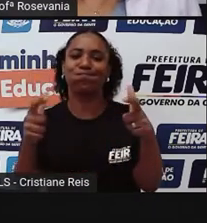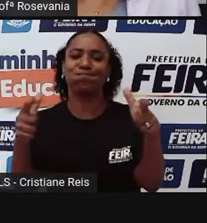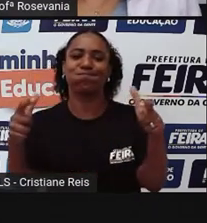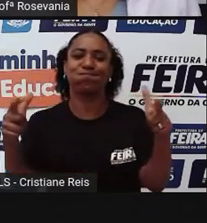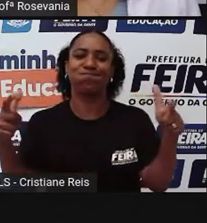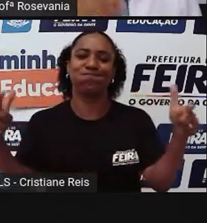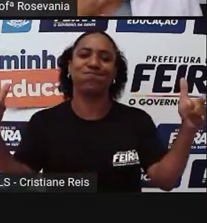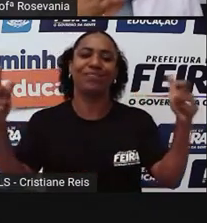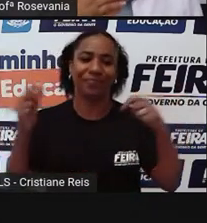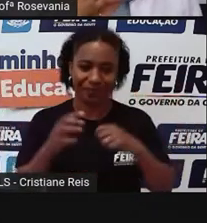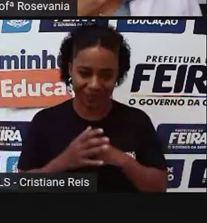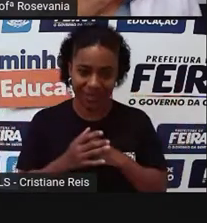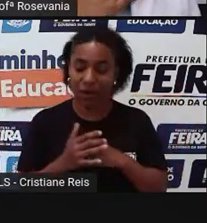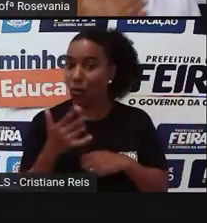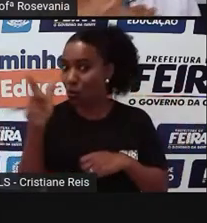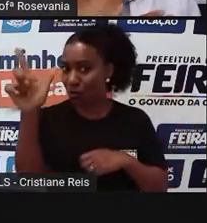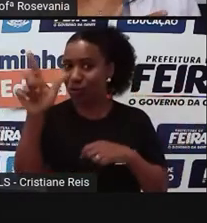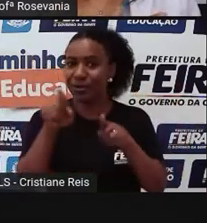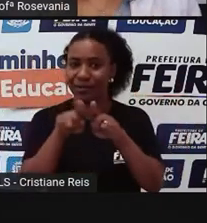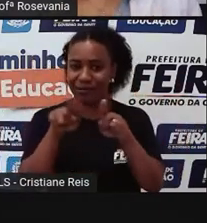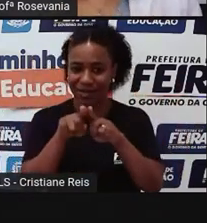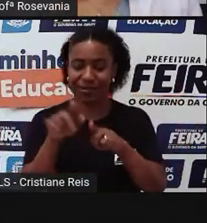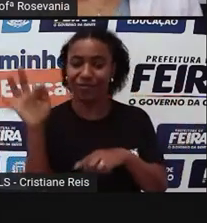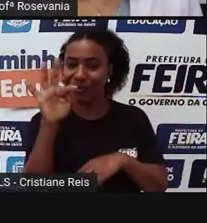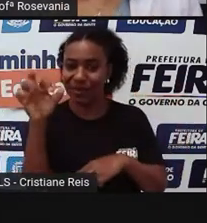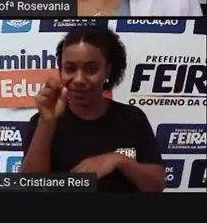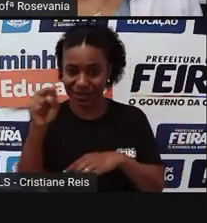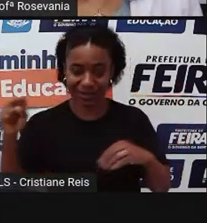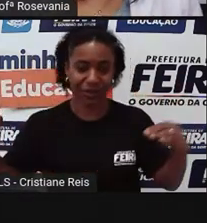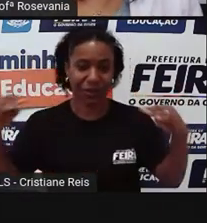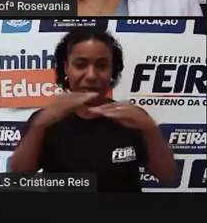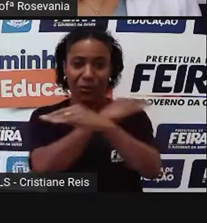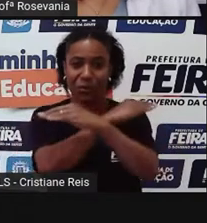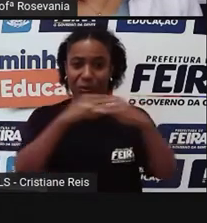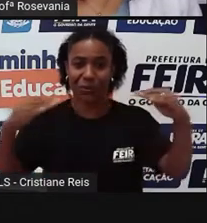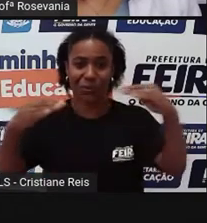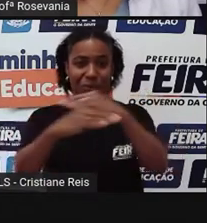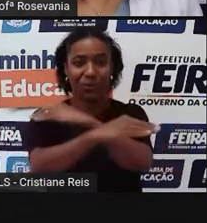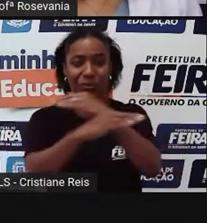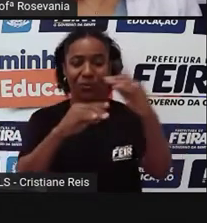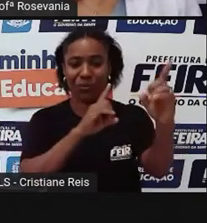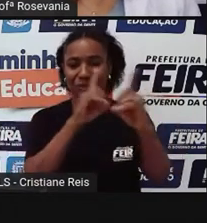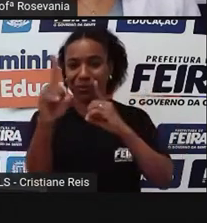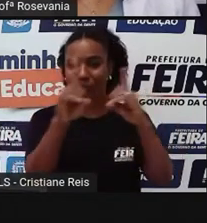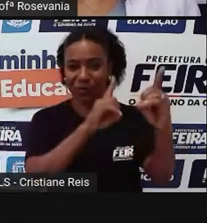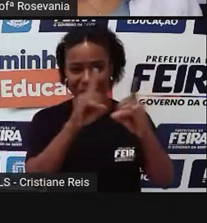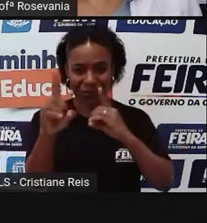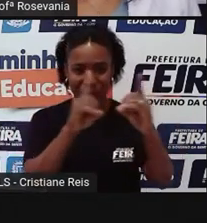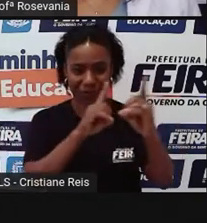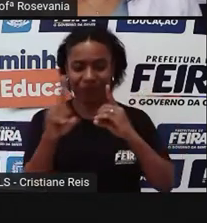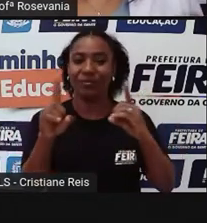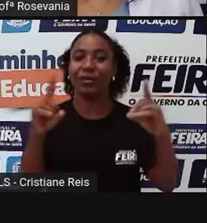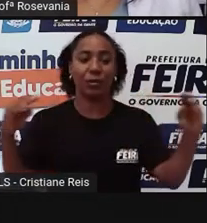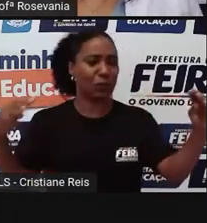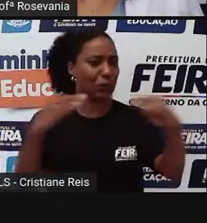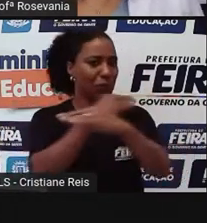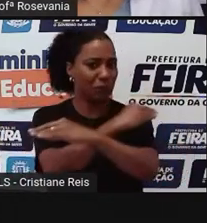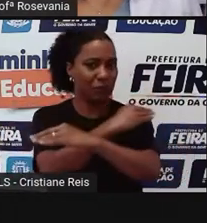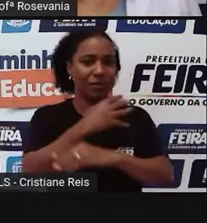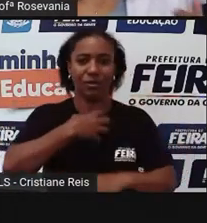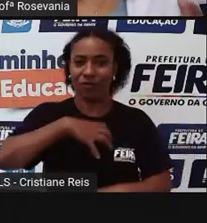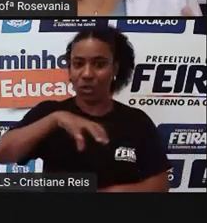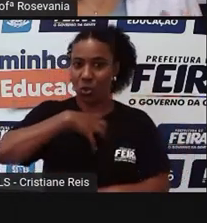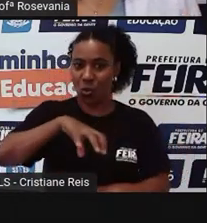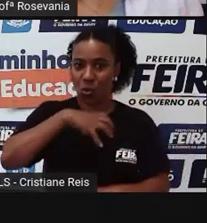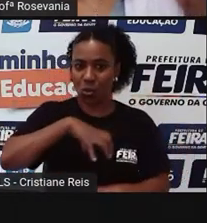estradas, a gente praticamente era a passagem para ir para Salvador, para ir para Cachoeira, né? A passagem de gado